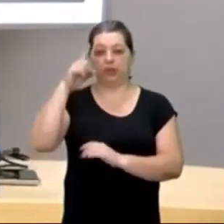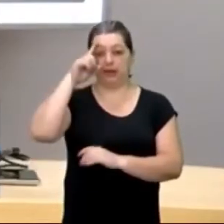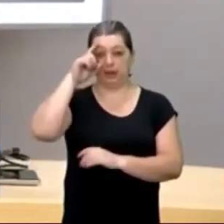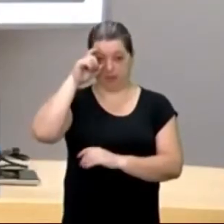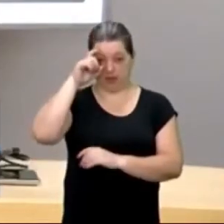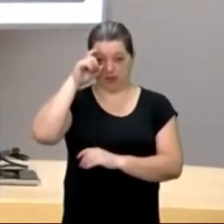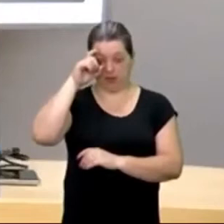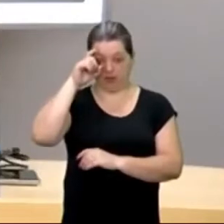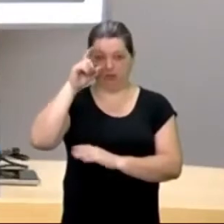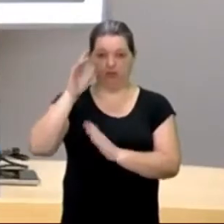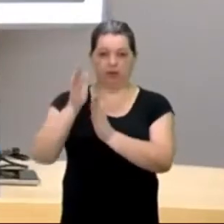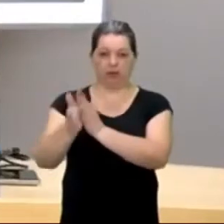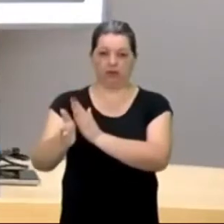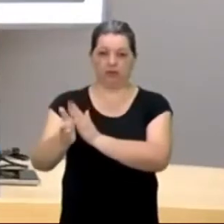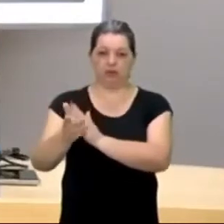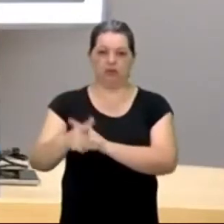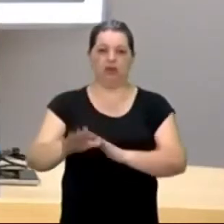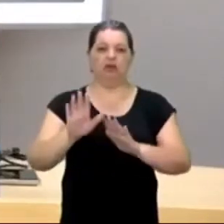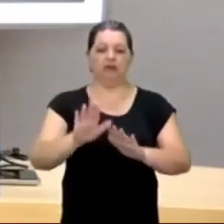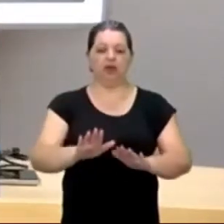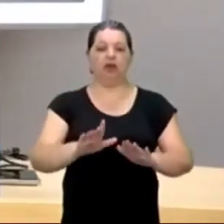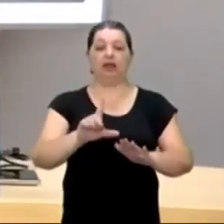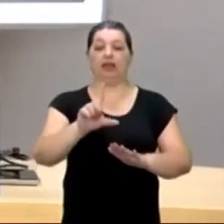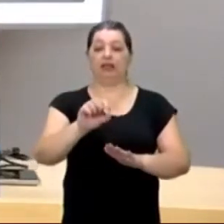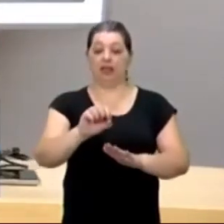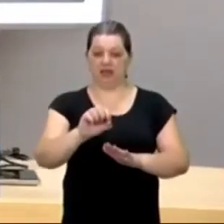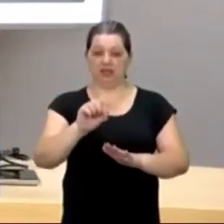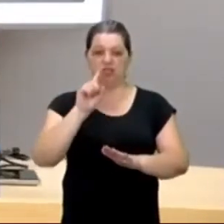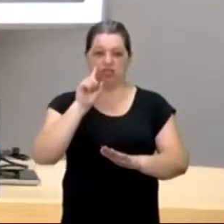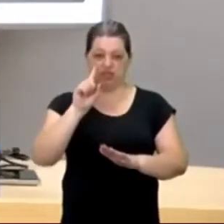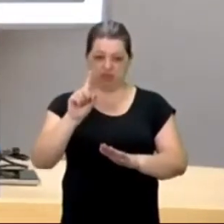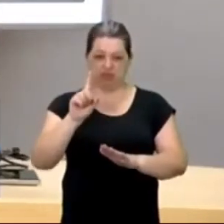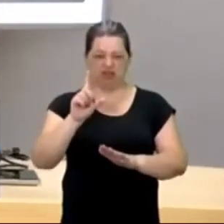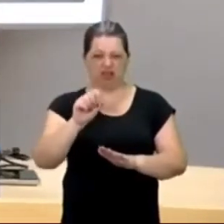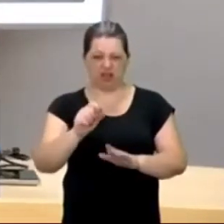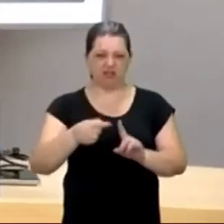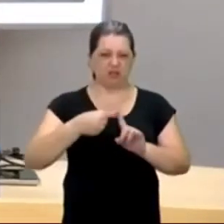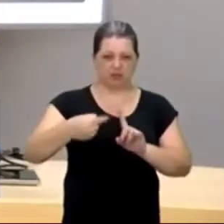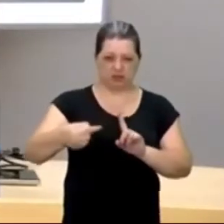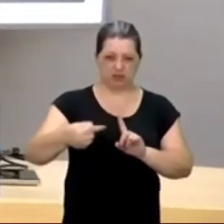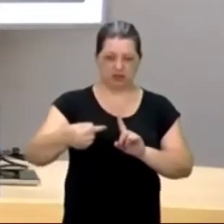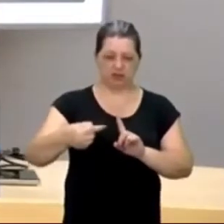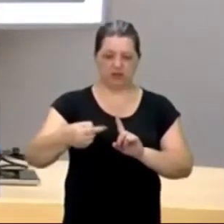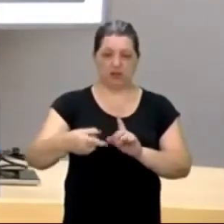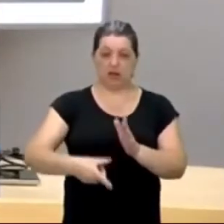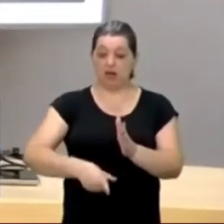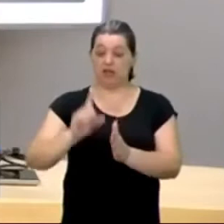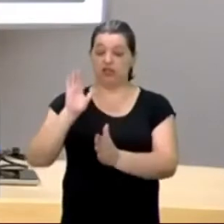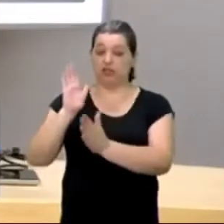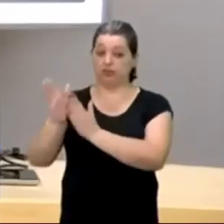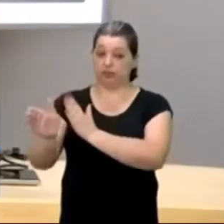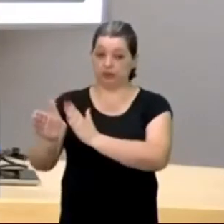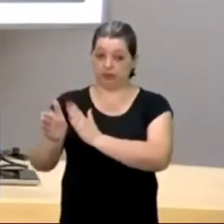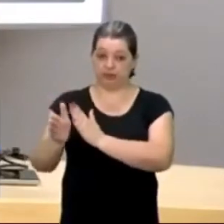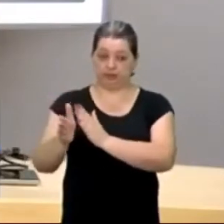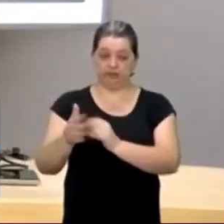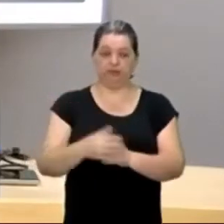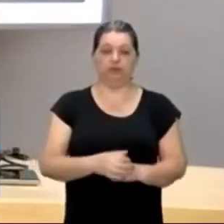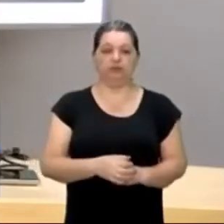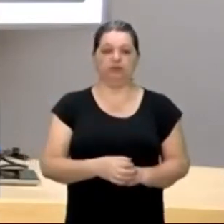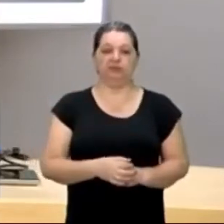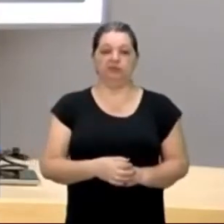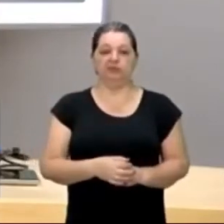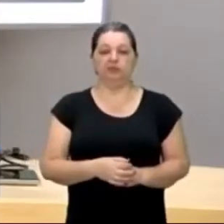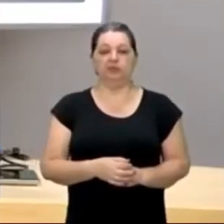partir, eles ficaram dez dias, né, semana de Vera Cruz, né, antes de ir embora, eles deixaram alguns degredados, eles,